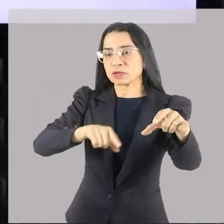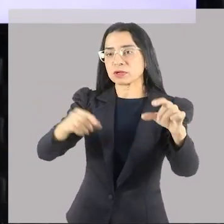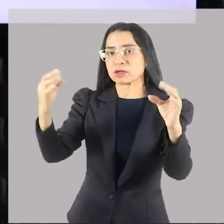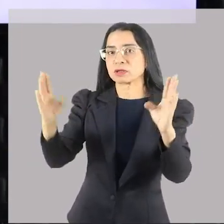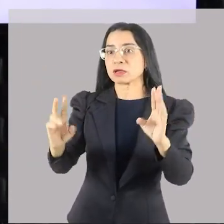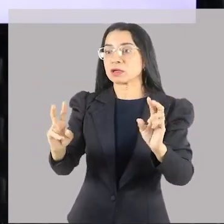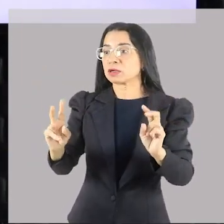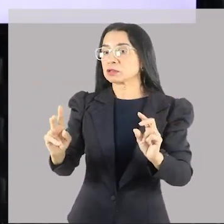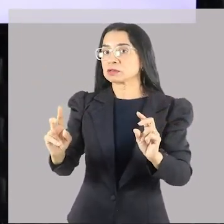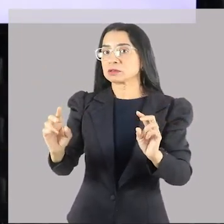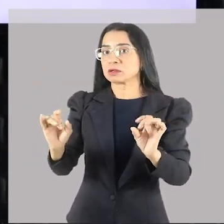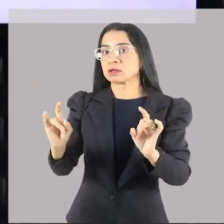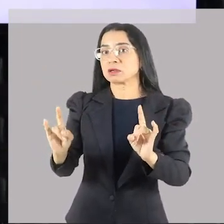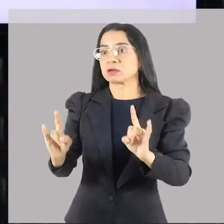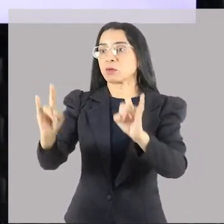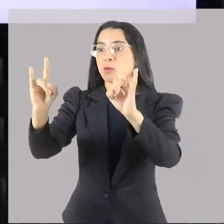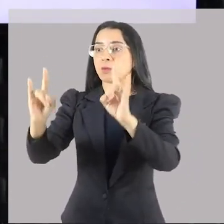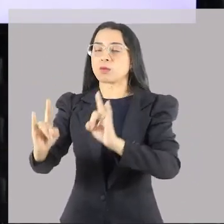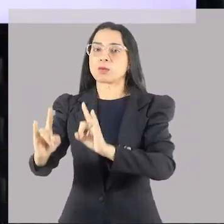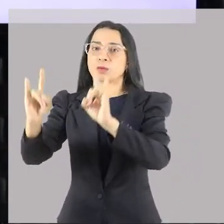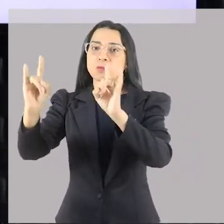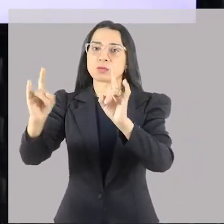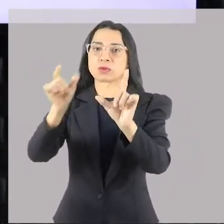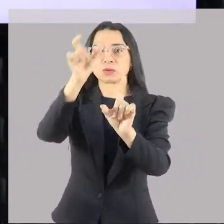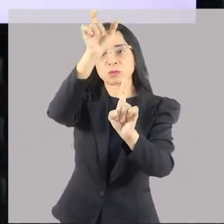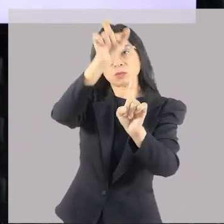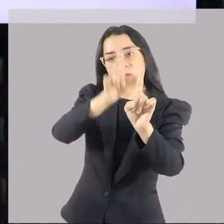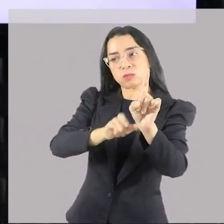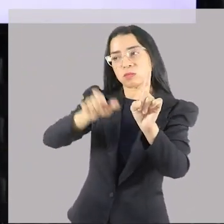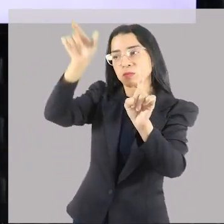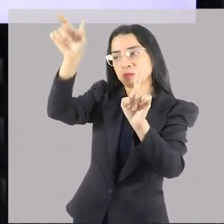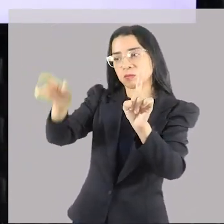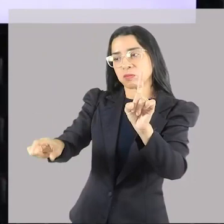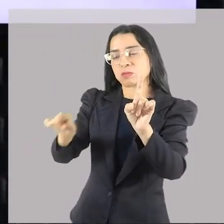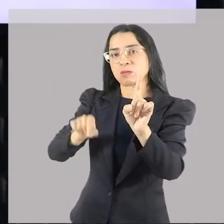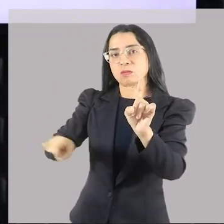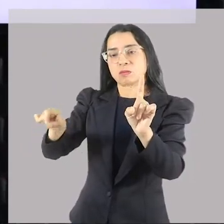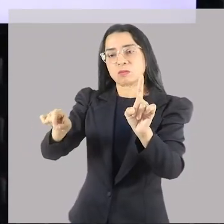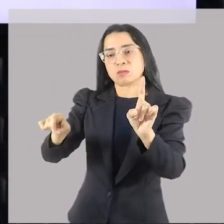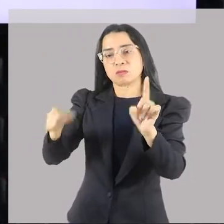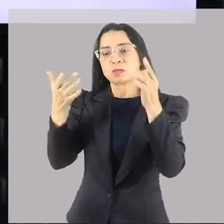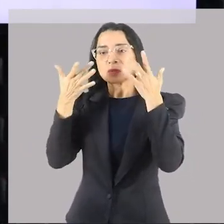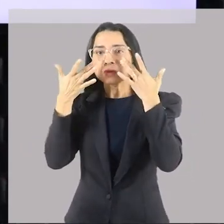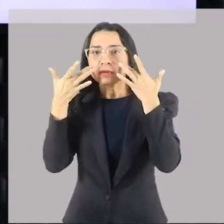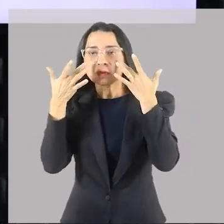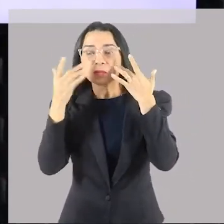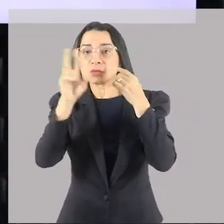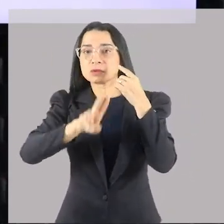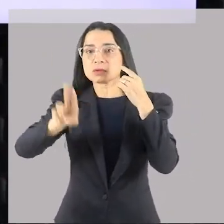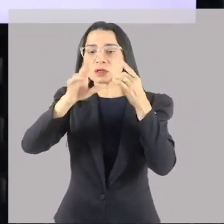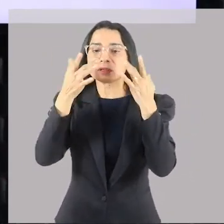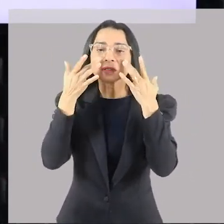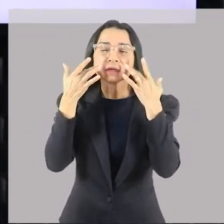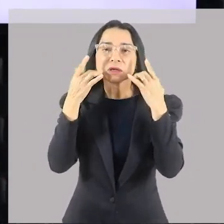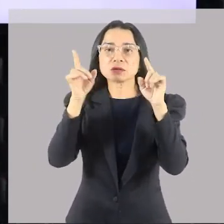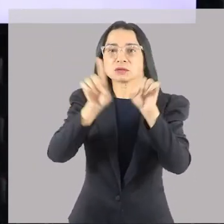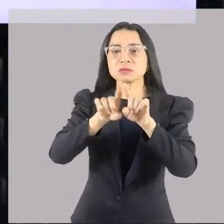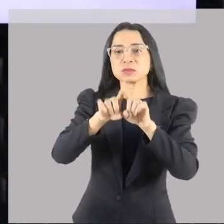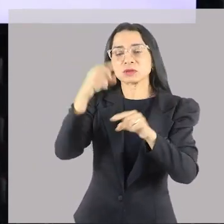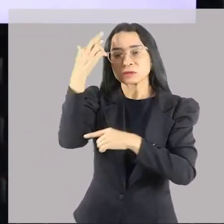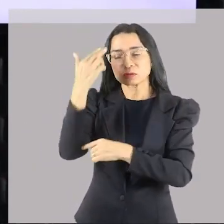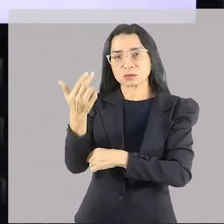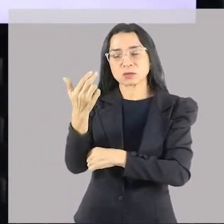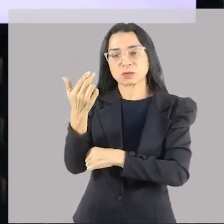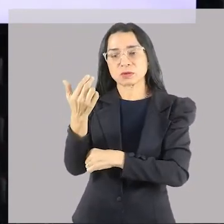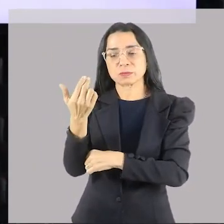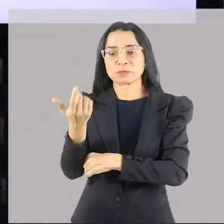o cartão de visita dos gregos. Tanto é que essas colunas são as mais estudadas, tanto na arte, quanto na história, para você ter uma noção de como elas são importantes.